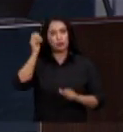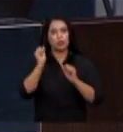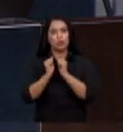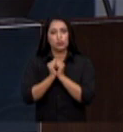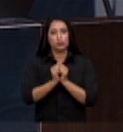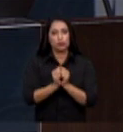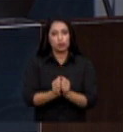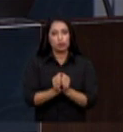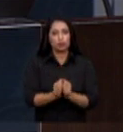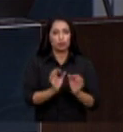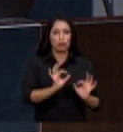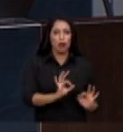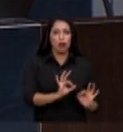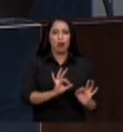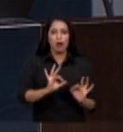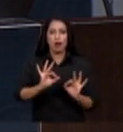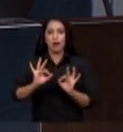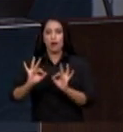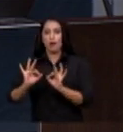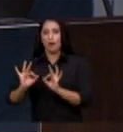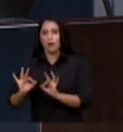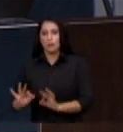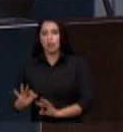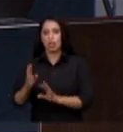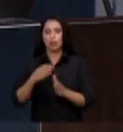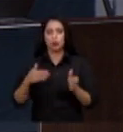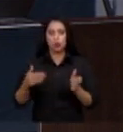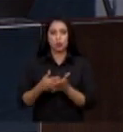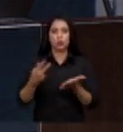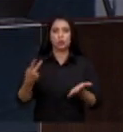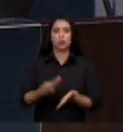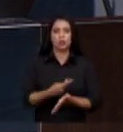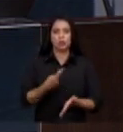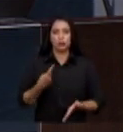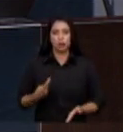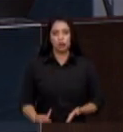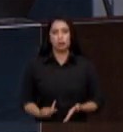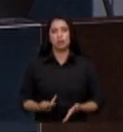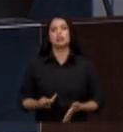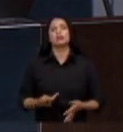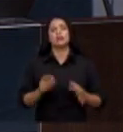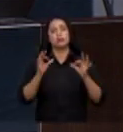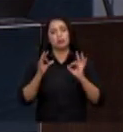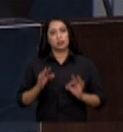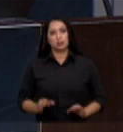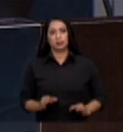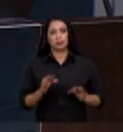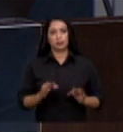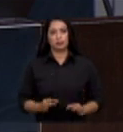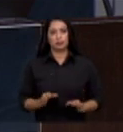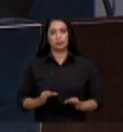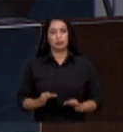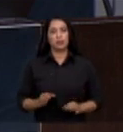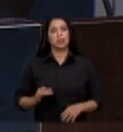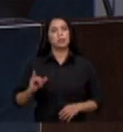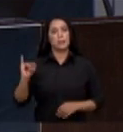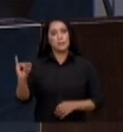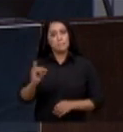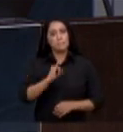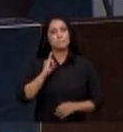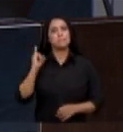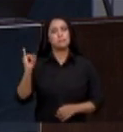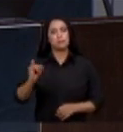tão de perto o processo de prospecção de valiosos subsídios que certamente serão da maior valia